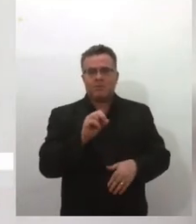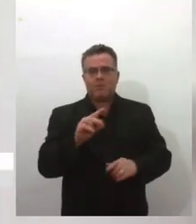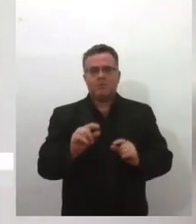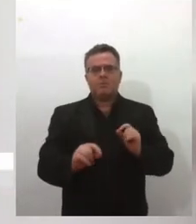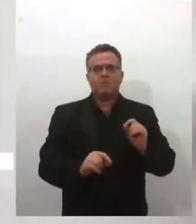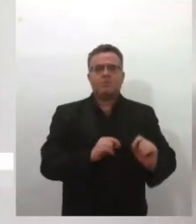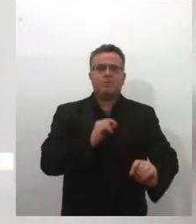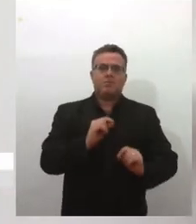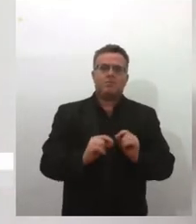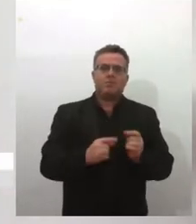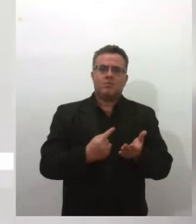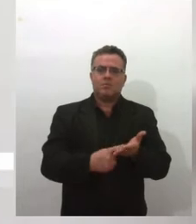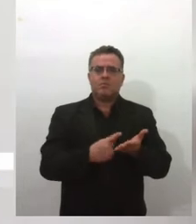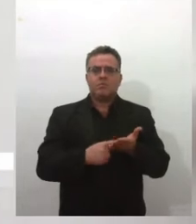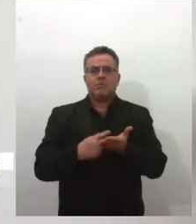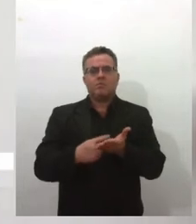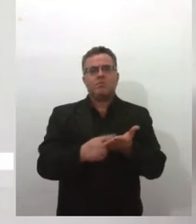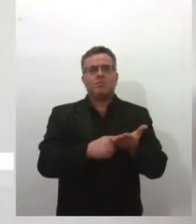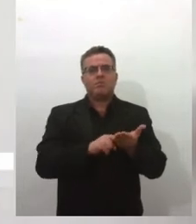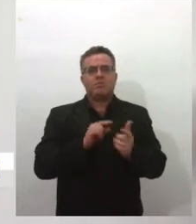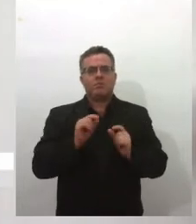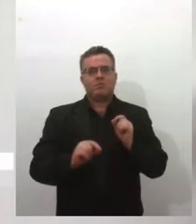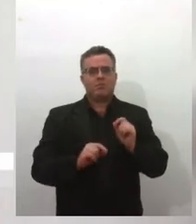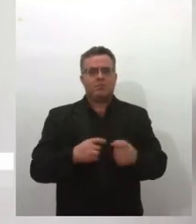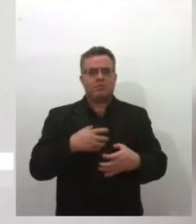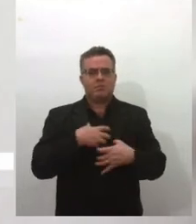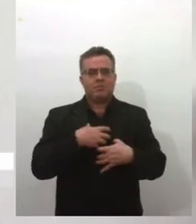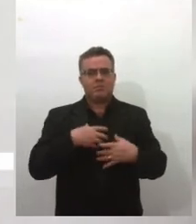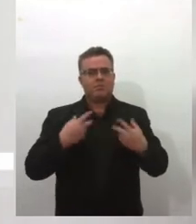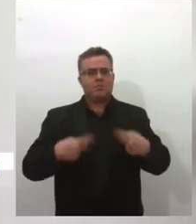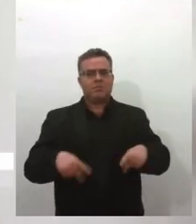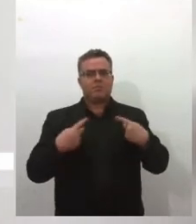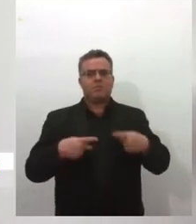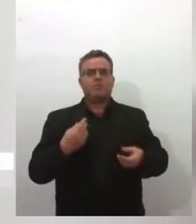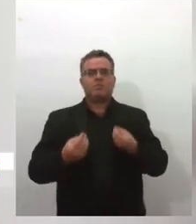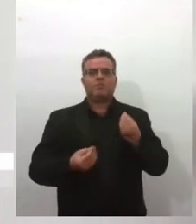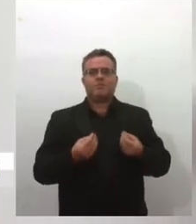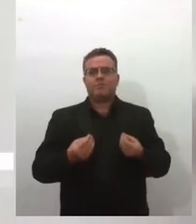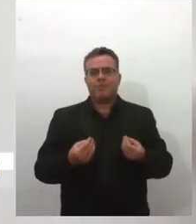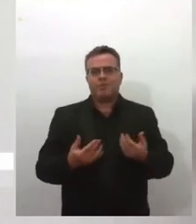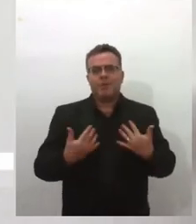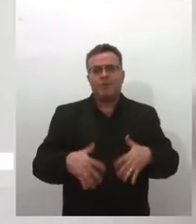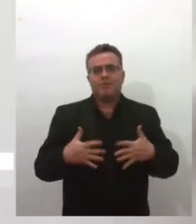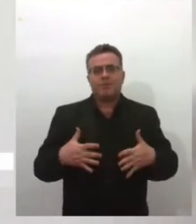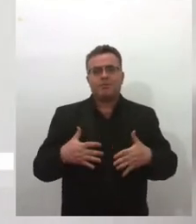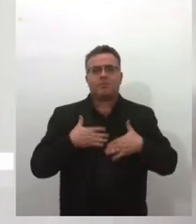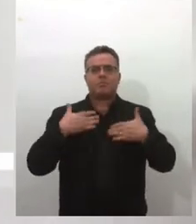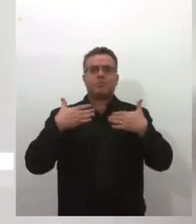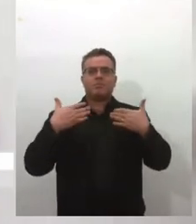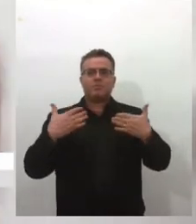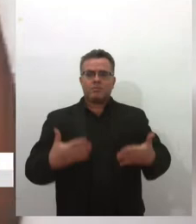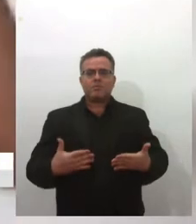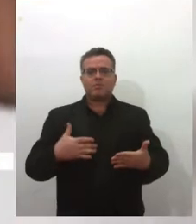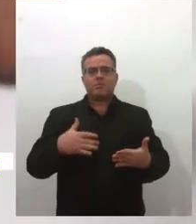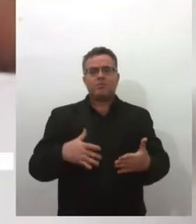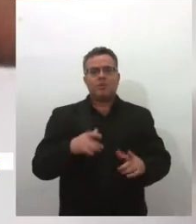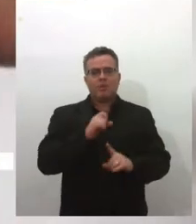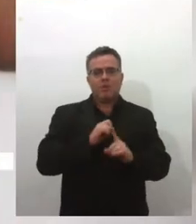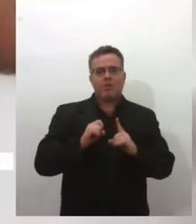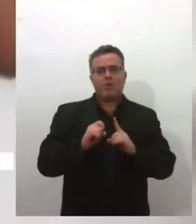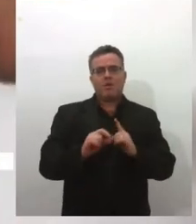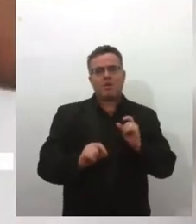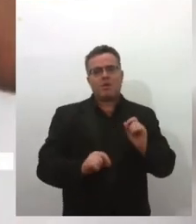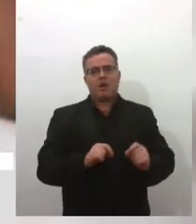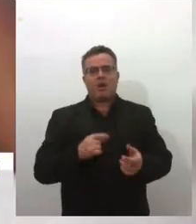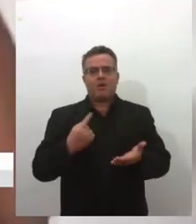mulheres selecionadas, então, para mim, isso chega de um impacto muito grande, porque não é só um impacto social, não é só um